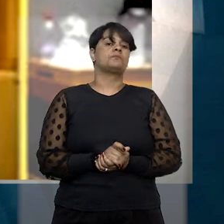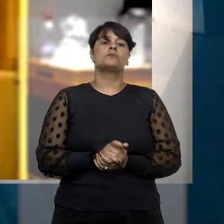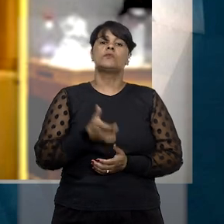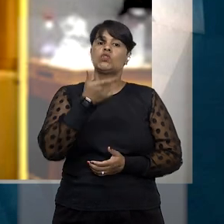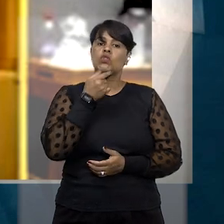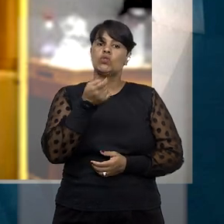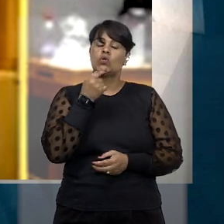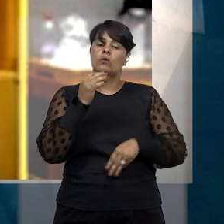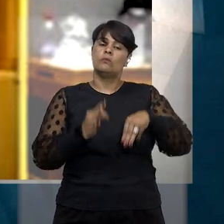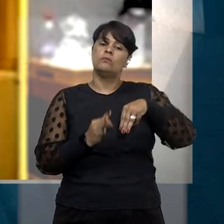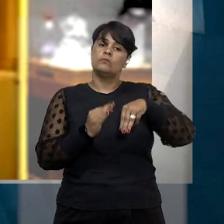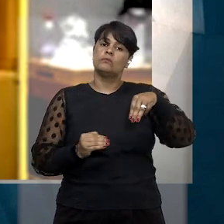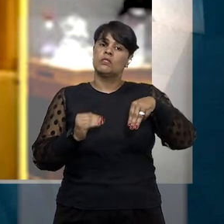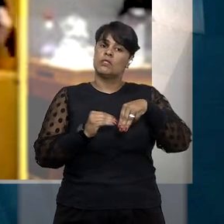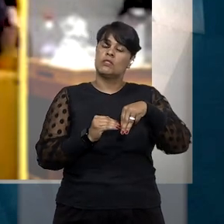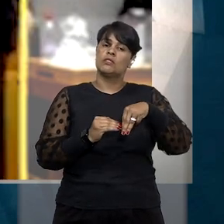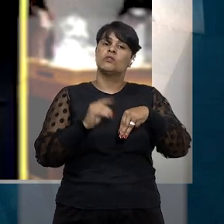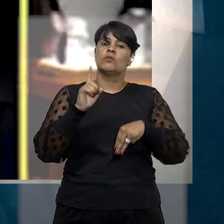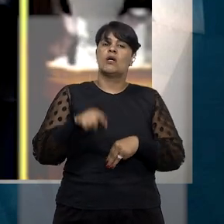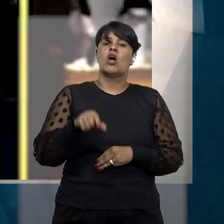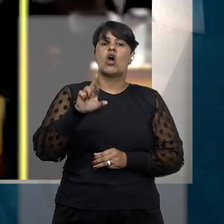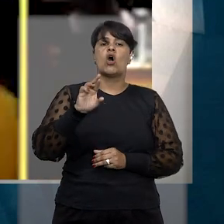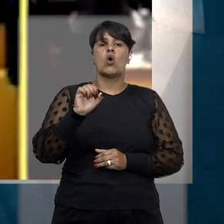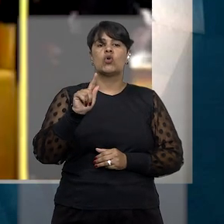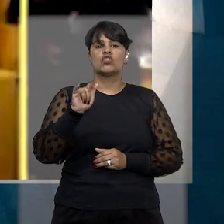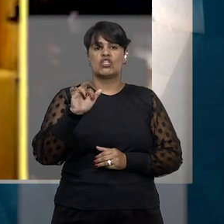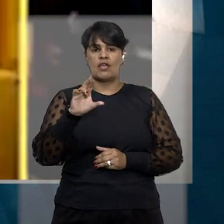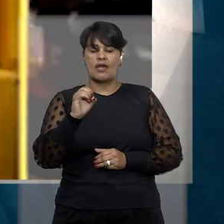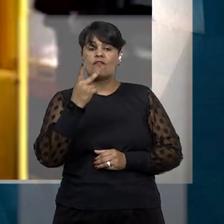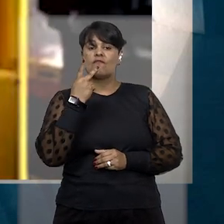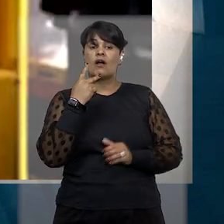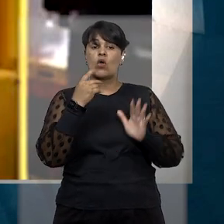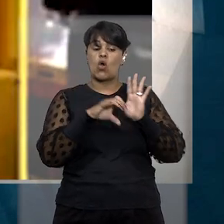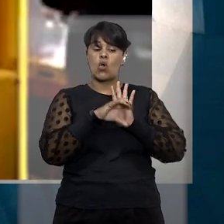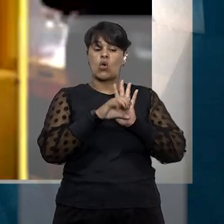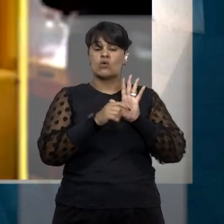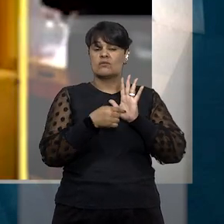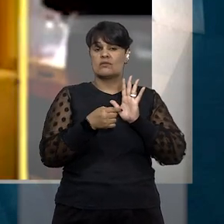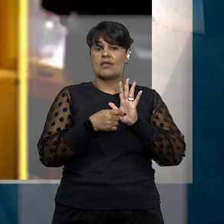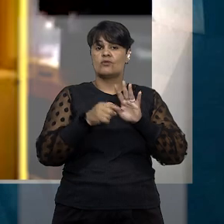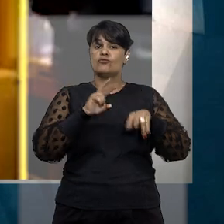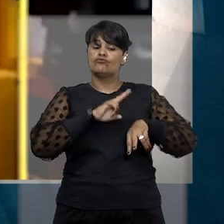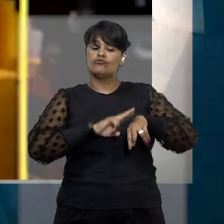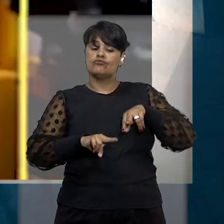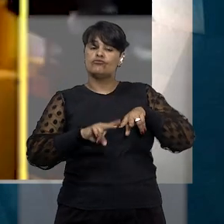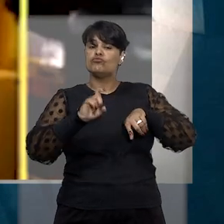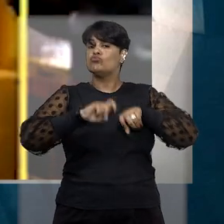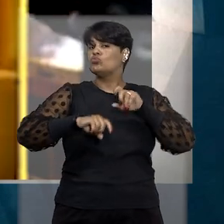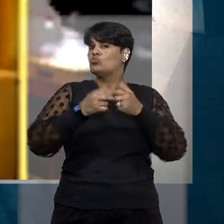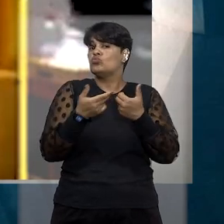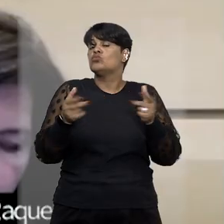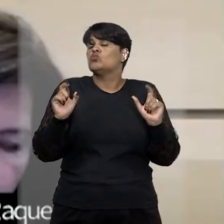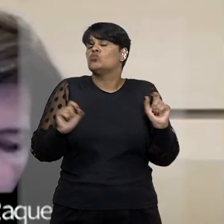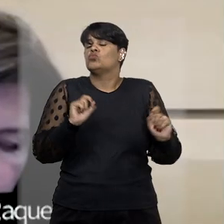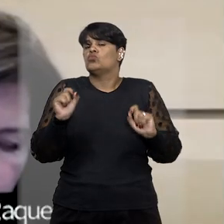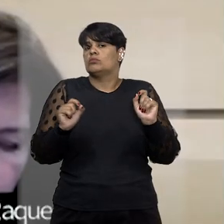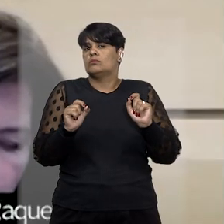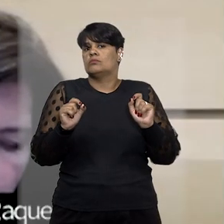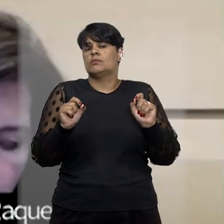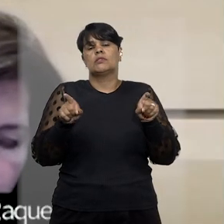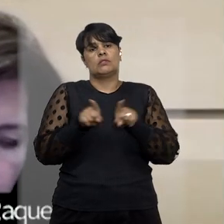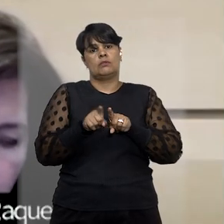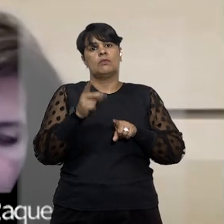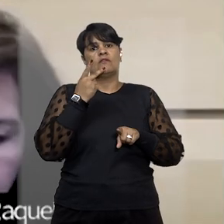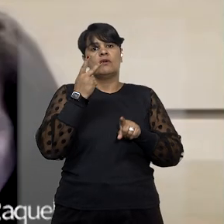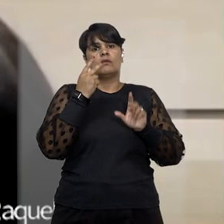Schietti Cruz apontou as diferenças de conceito de sexo e gênero e ressaltou entendimentos doutrinários, segundo os